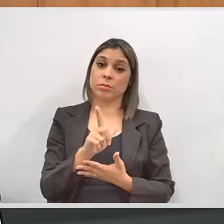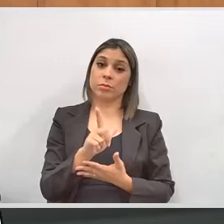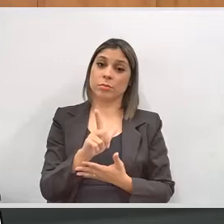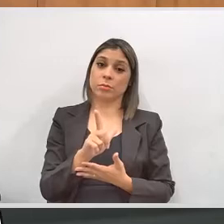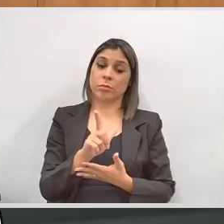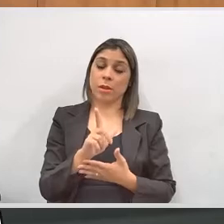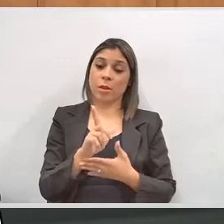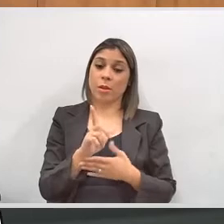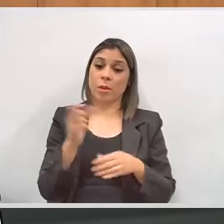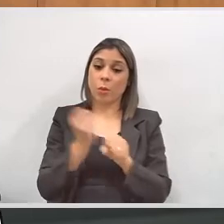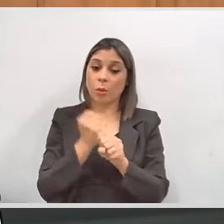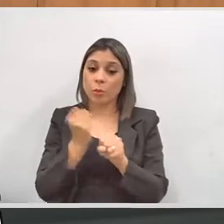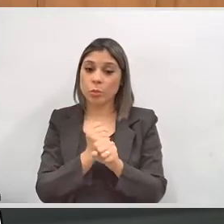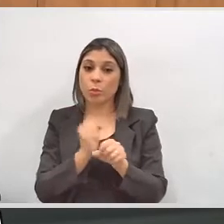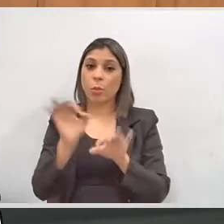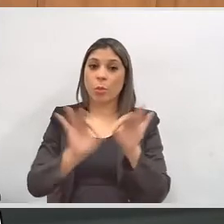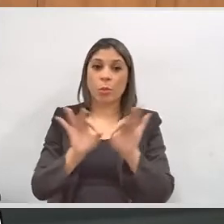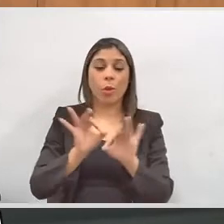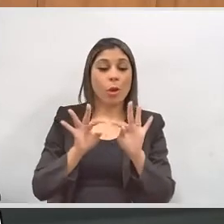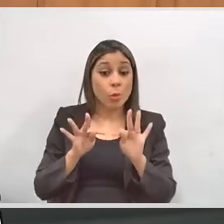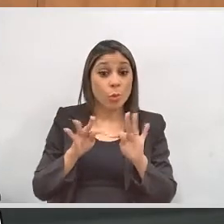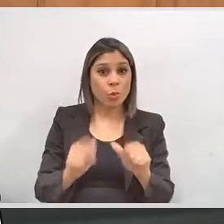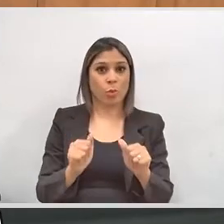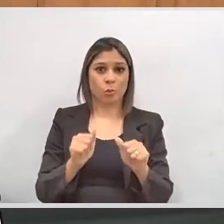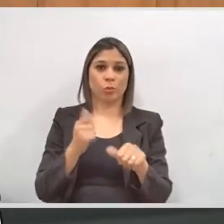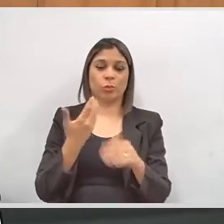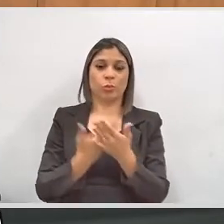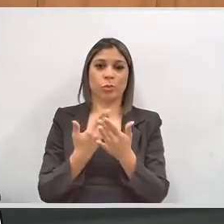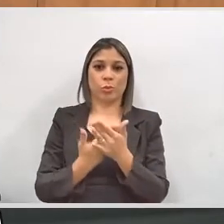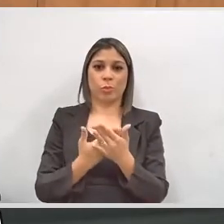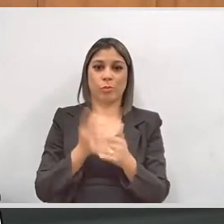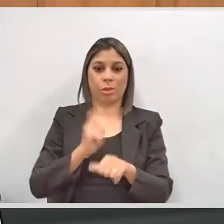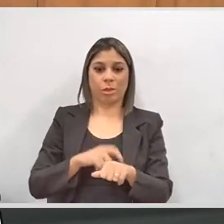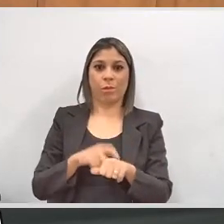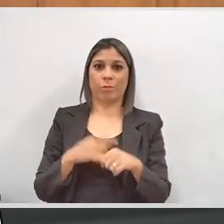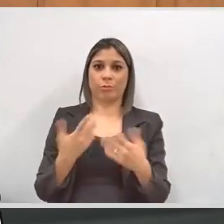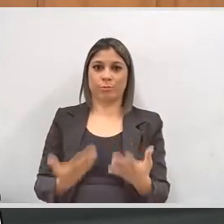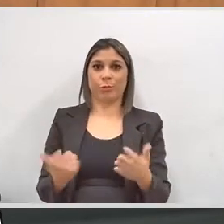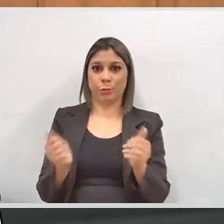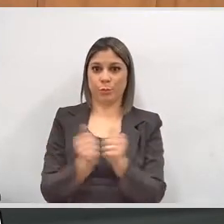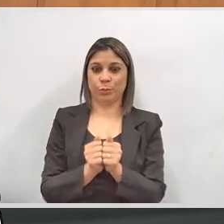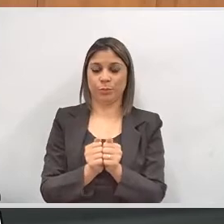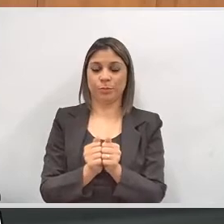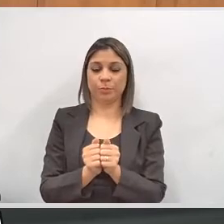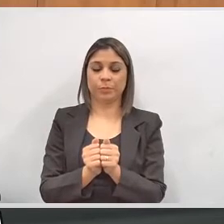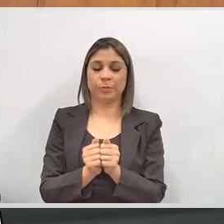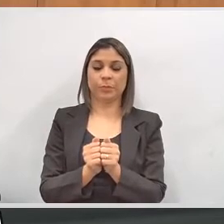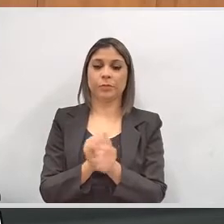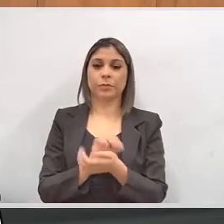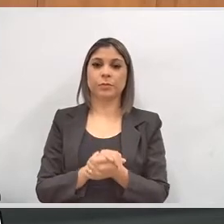essas escolas de uma vez. Para vocês terem uma ideia, hoje nós temos